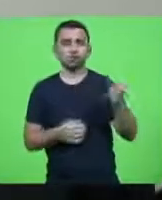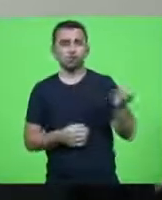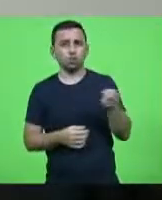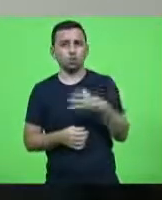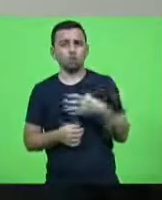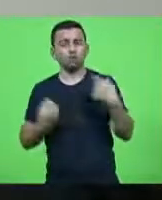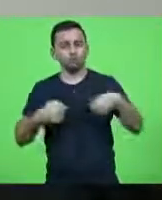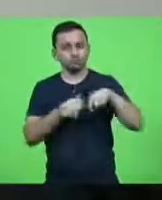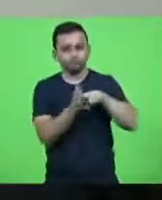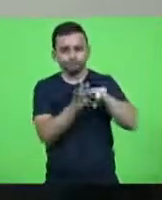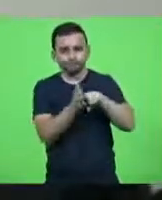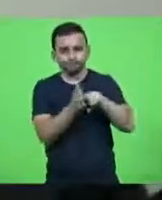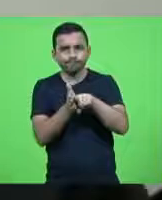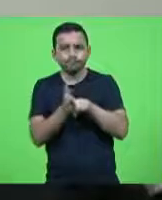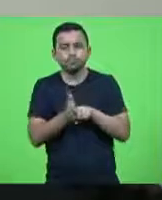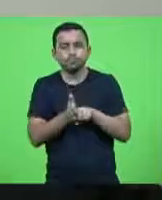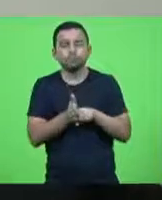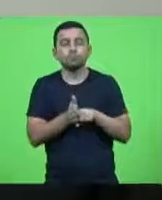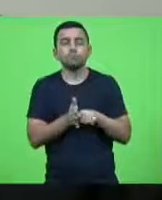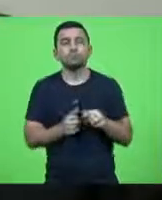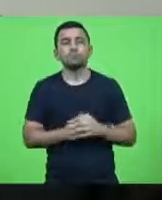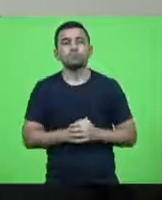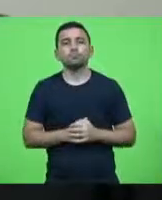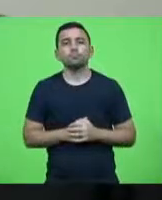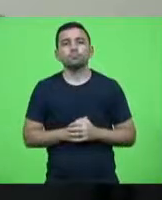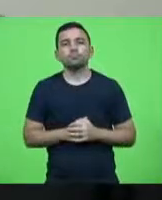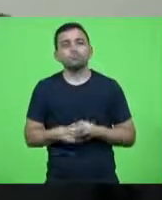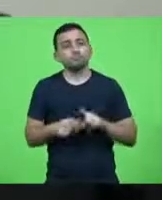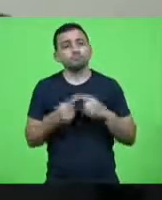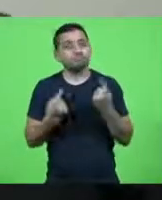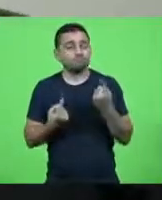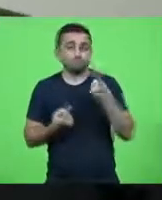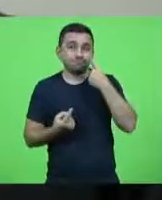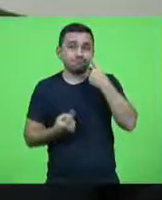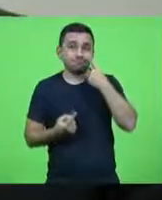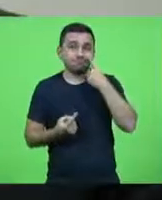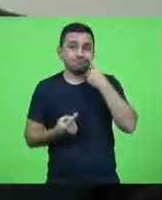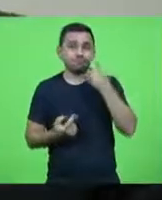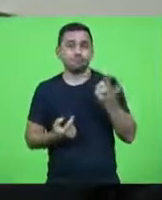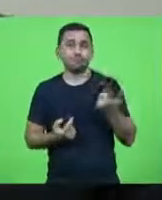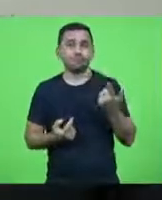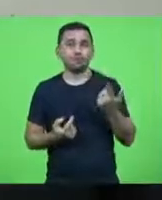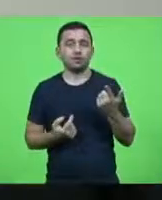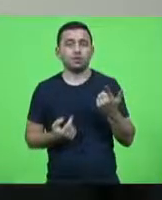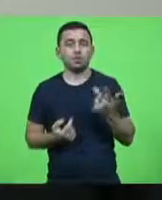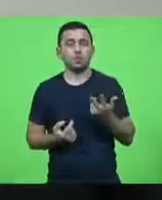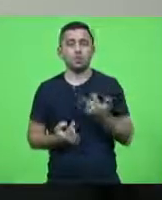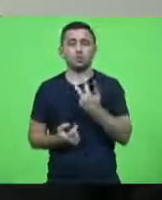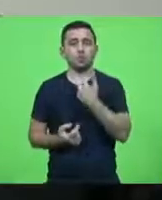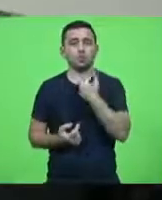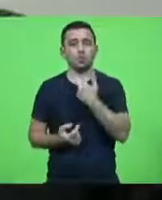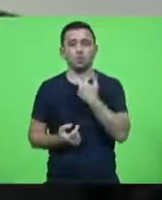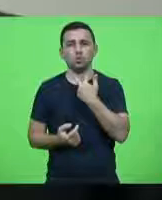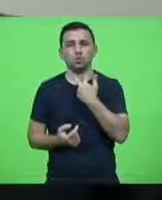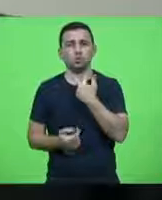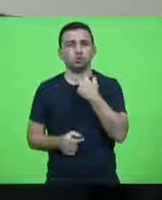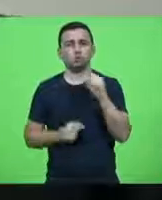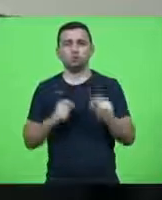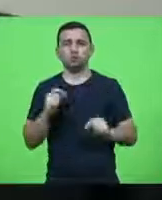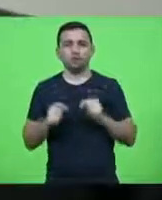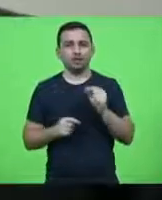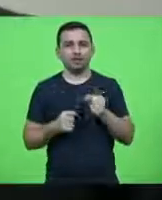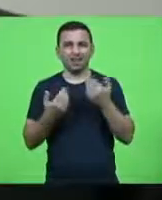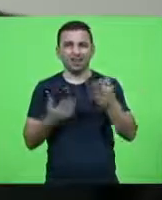especificado e e averiguado agora não é possível que o